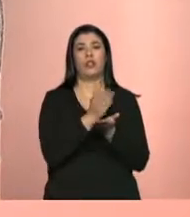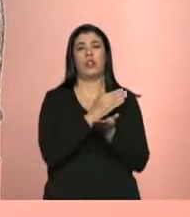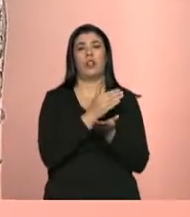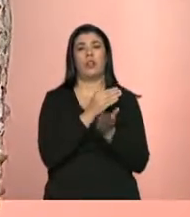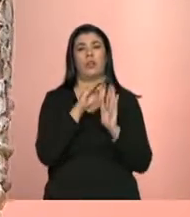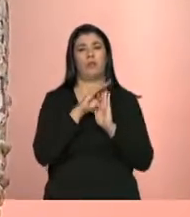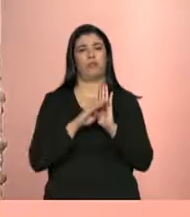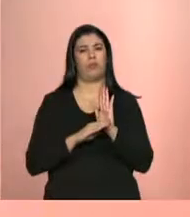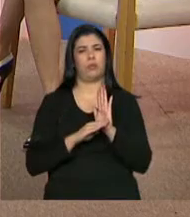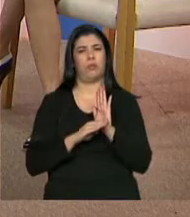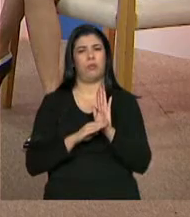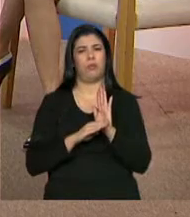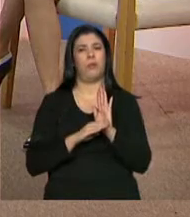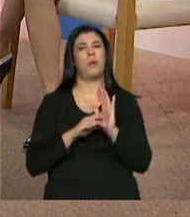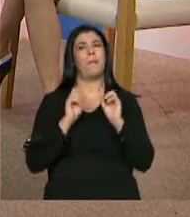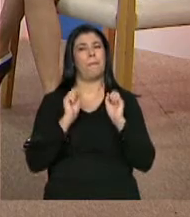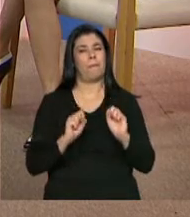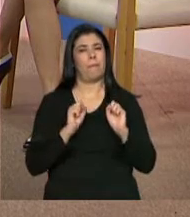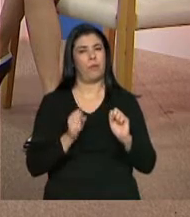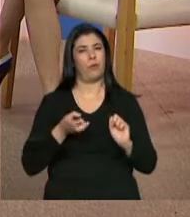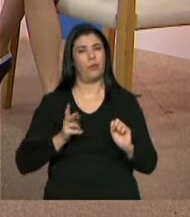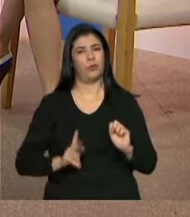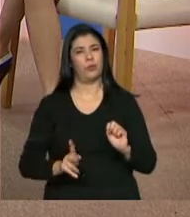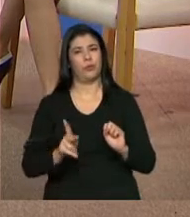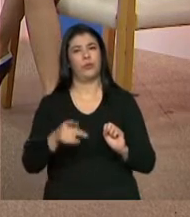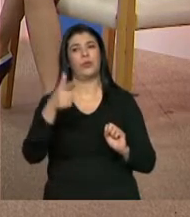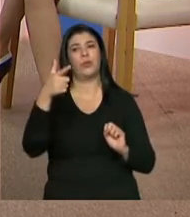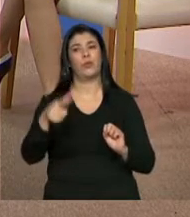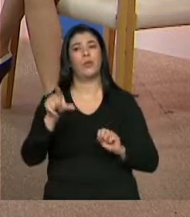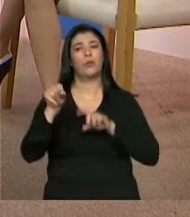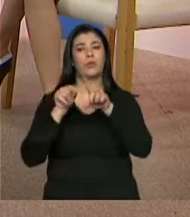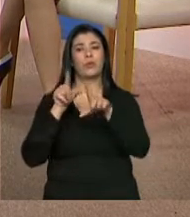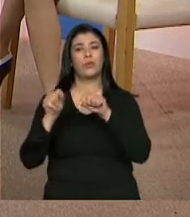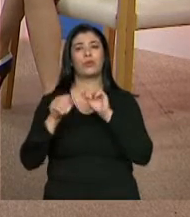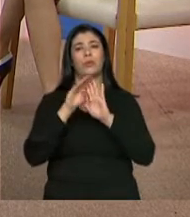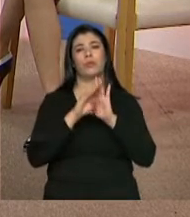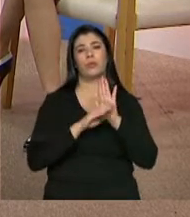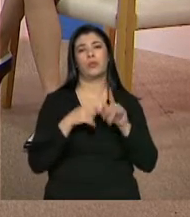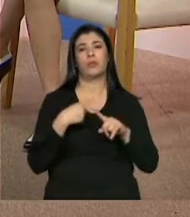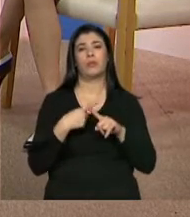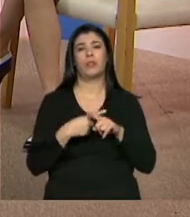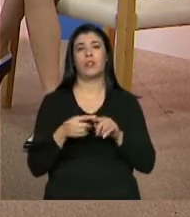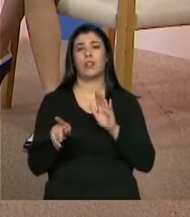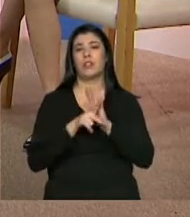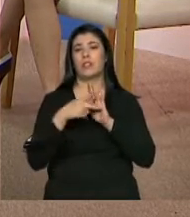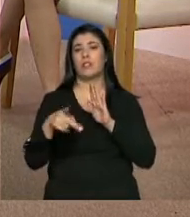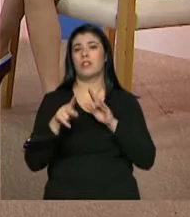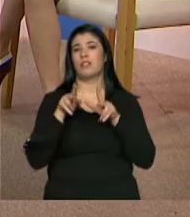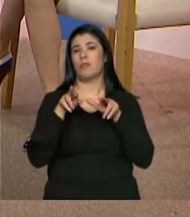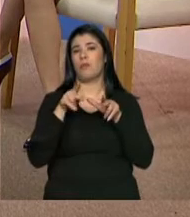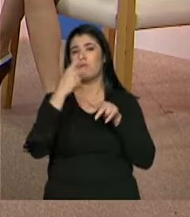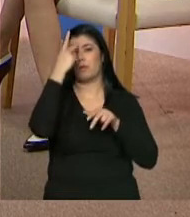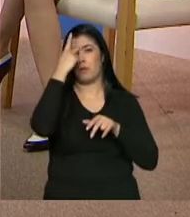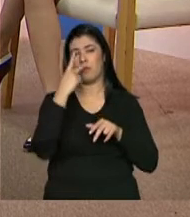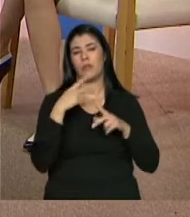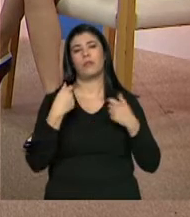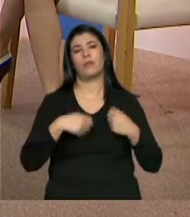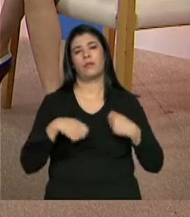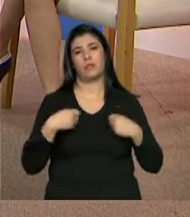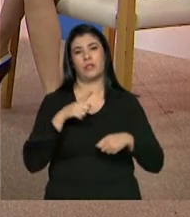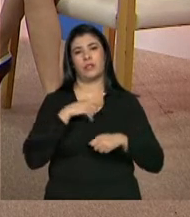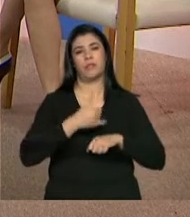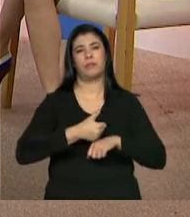participar de outros e um ou outro pode não estar de acordo com a realidade dela, né, e da necessidade do programa. Perfeito.